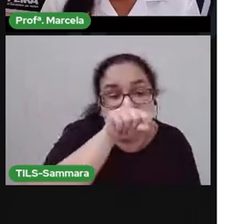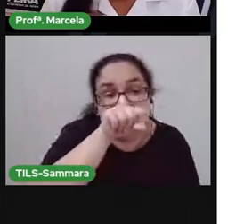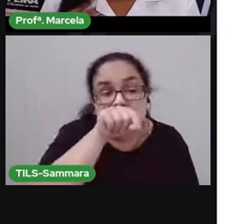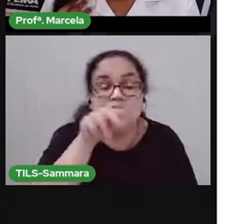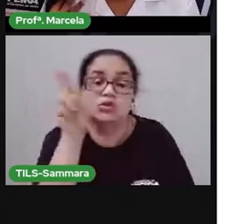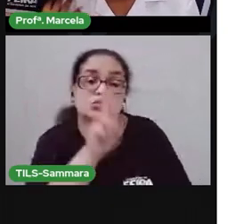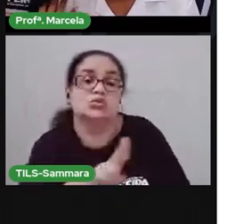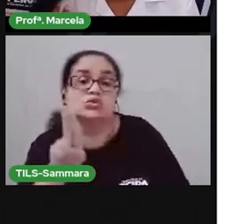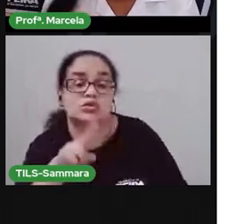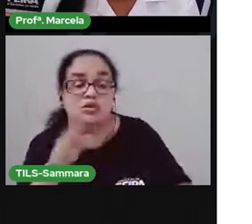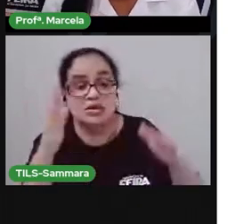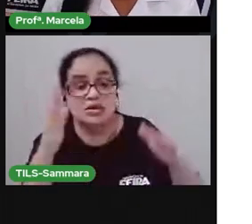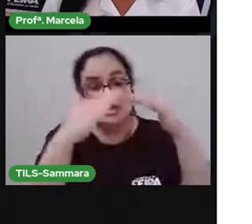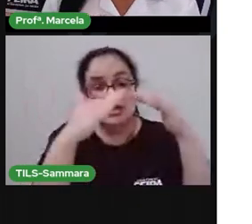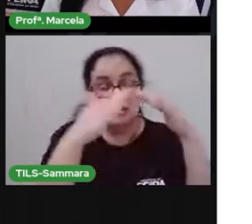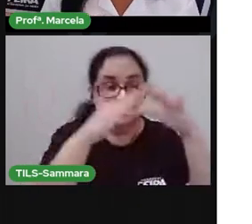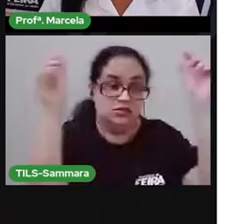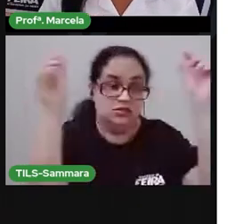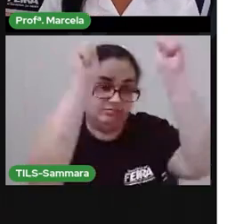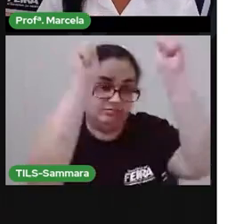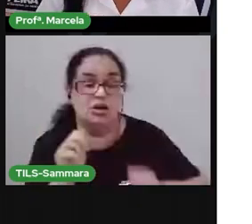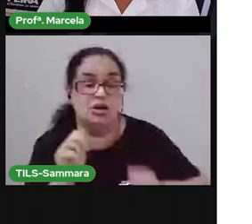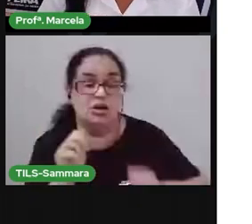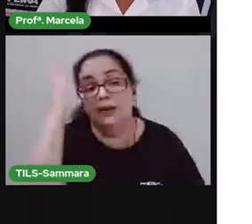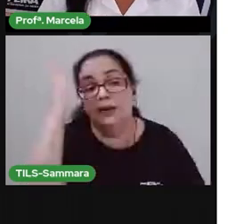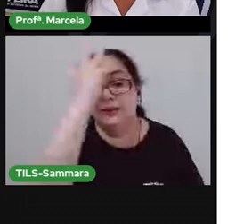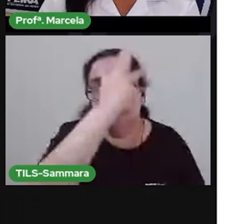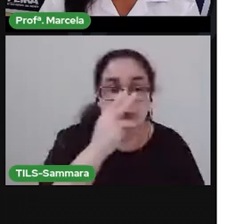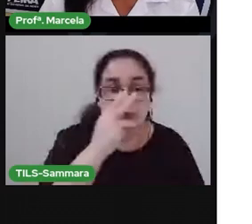utilizada pra deixar a sua casa decorada, bonita.